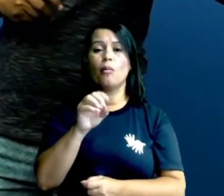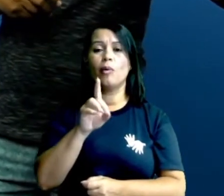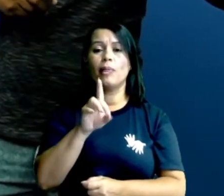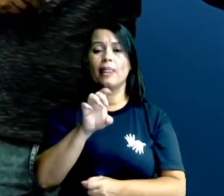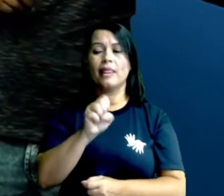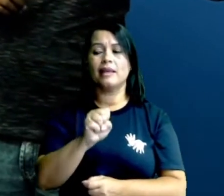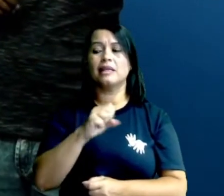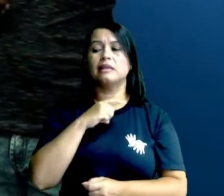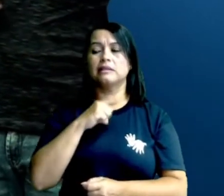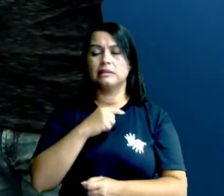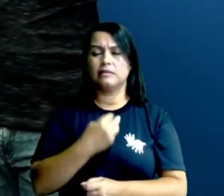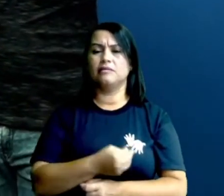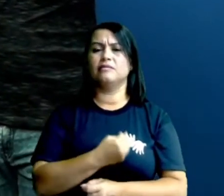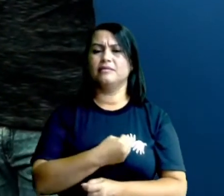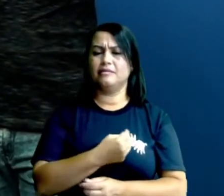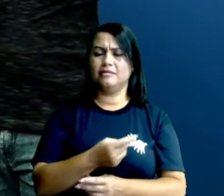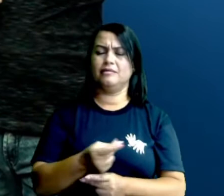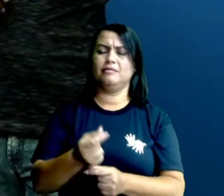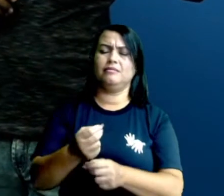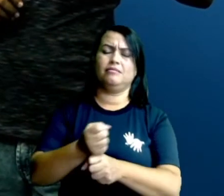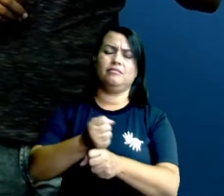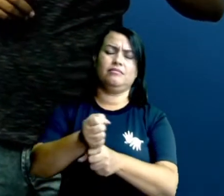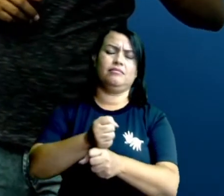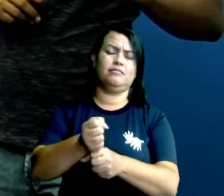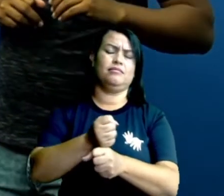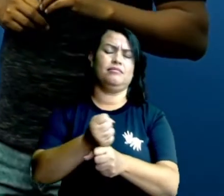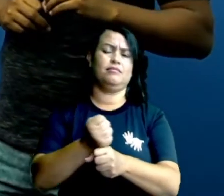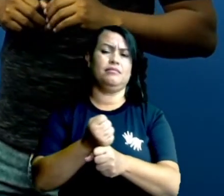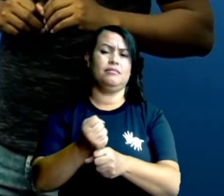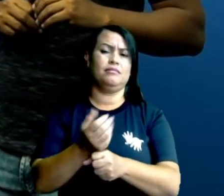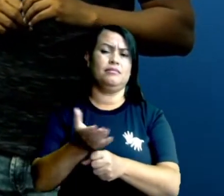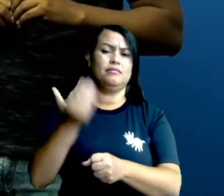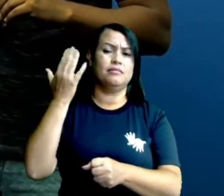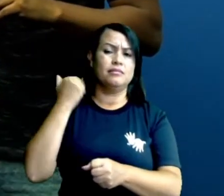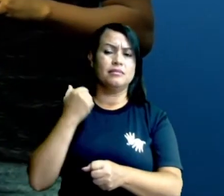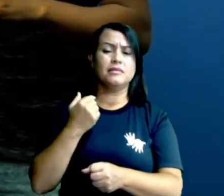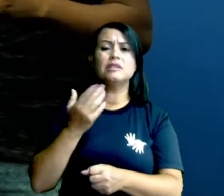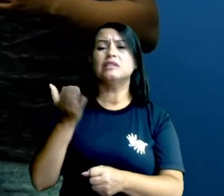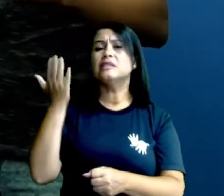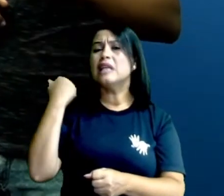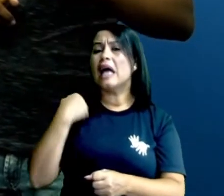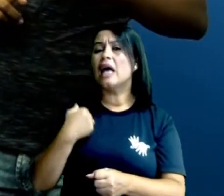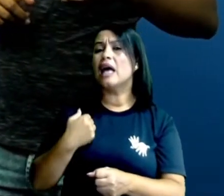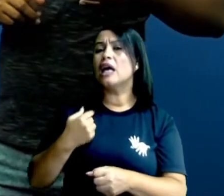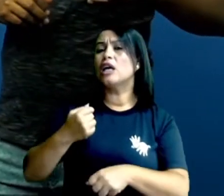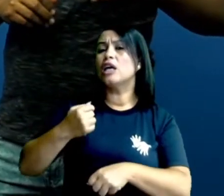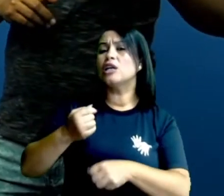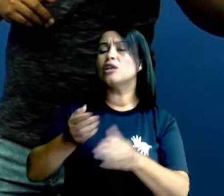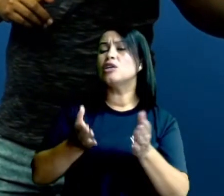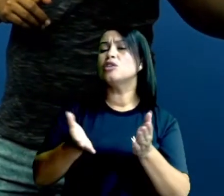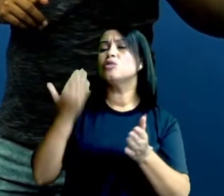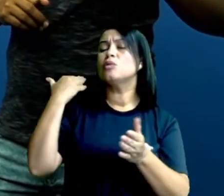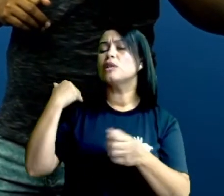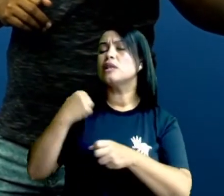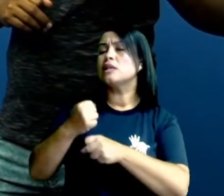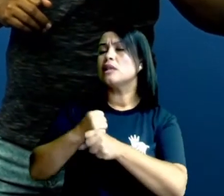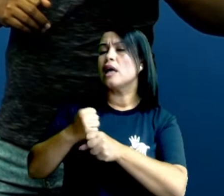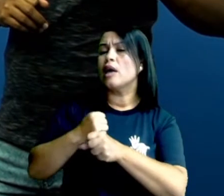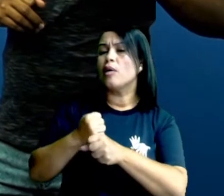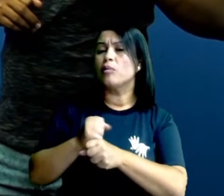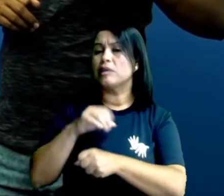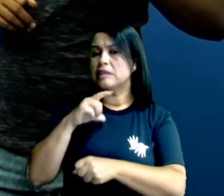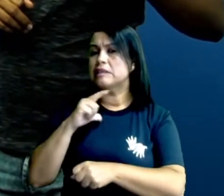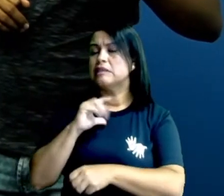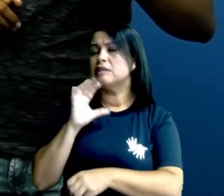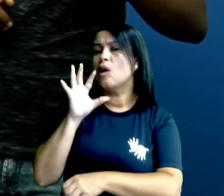fósseis de insetos que existem na época dos dinossauros. Inclusive, certos insetos,